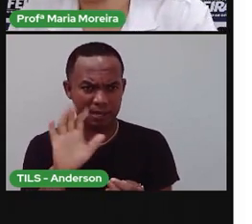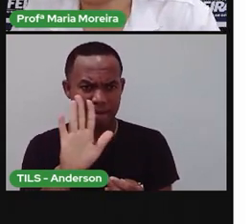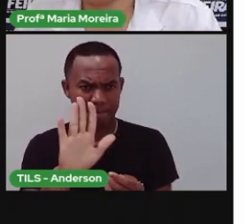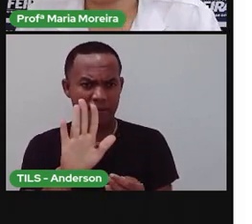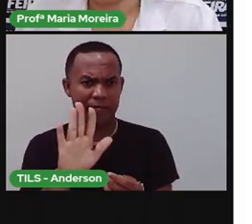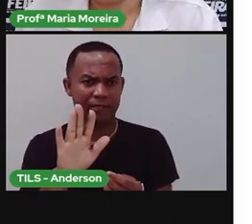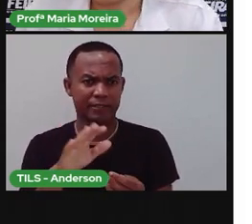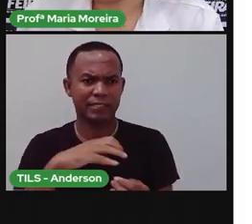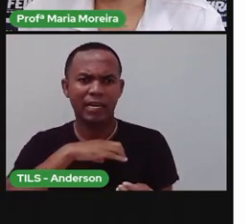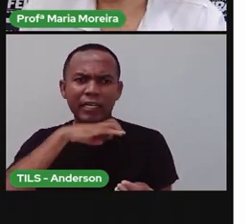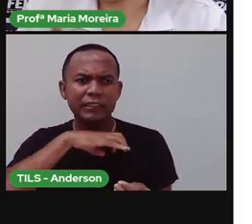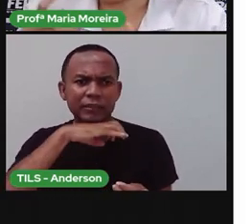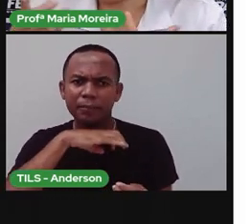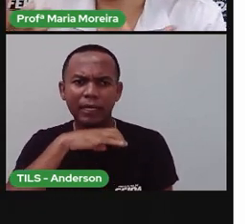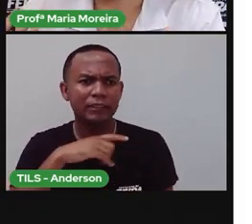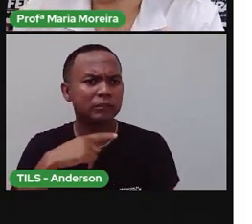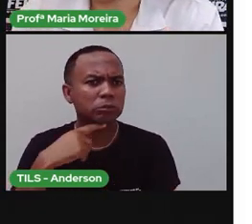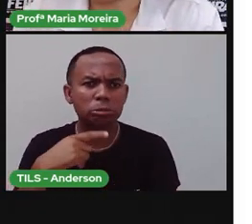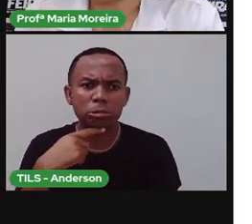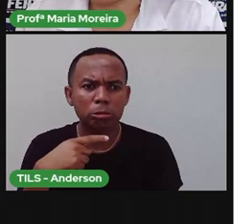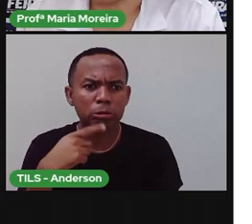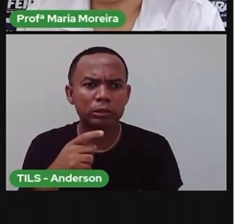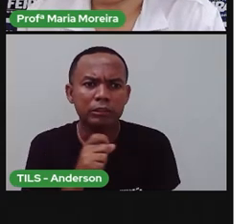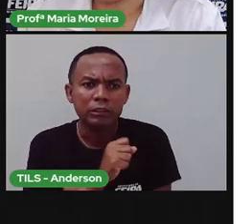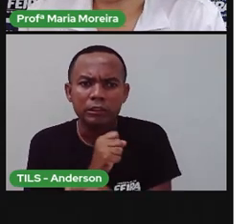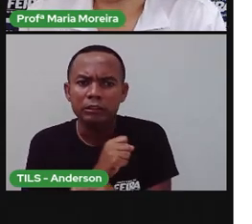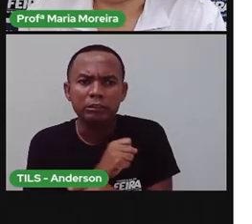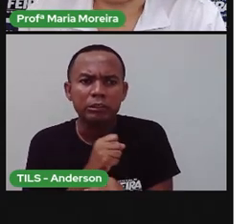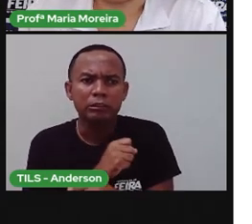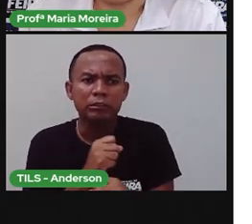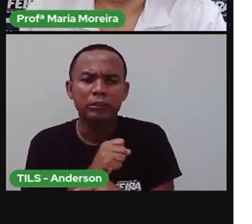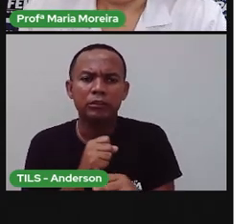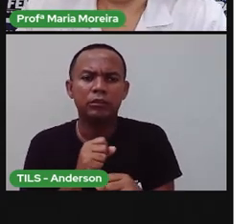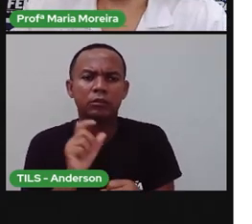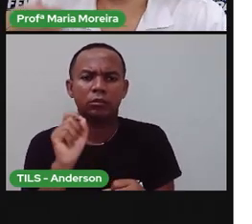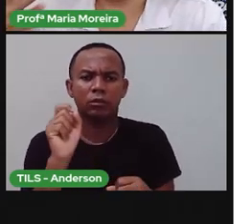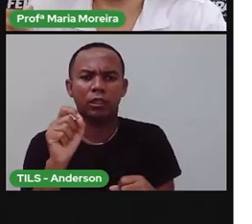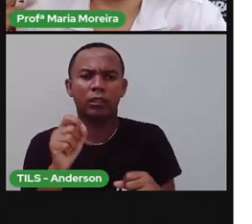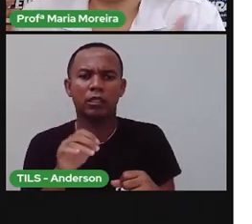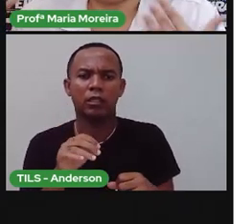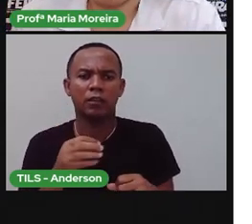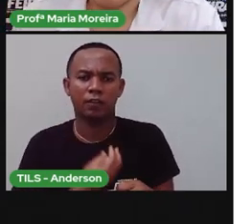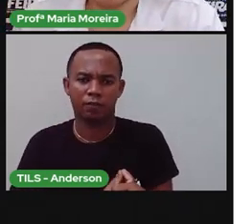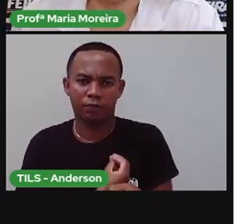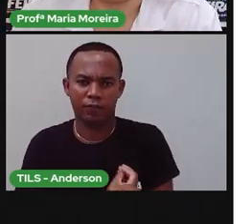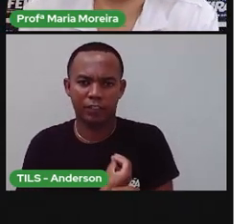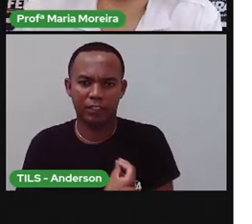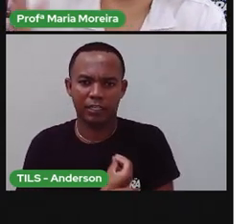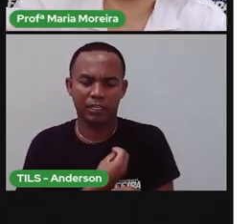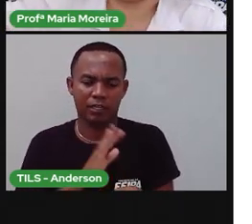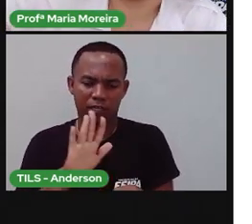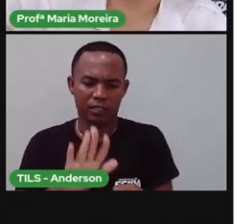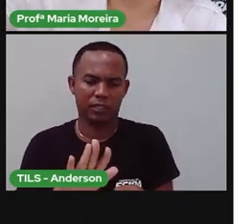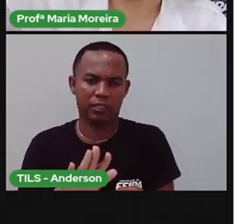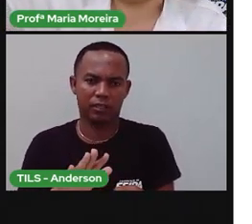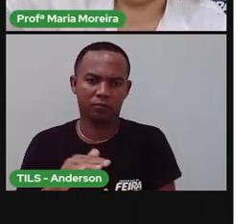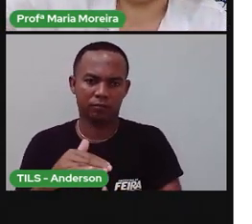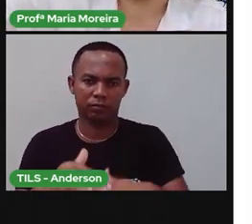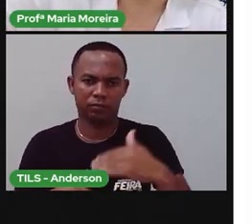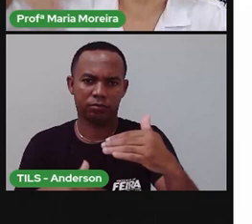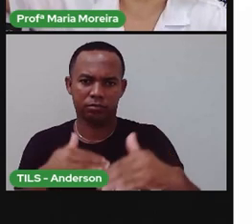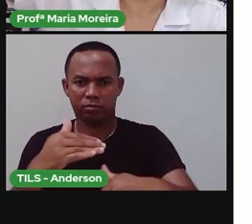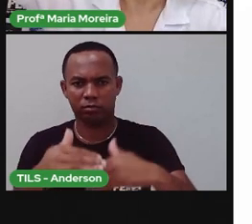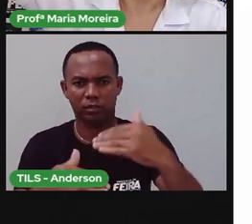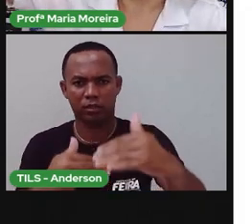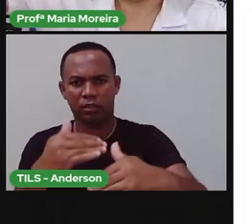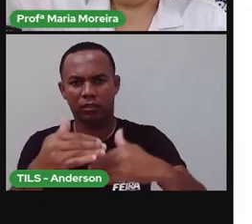adaptando. E aí, os animais que conseguiam se adaptar, eles sobreviviam e iam passando essas características para os